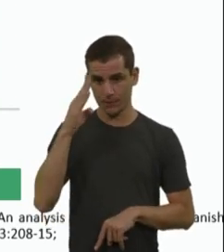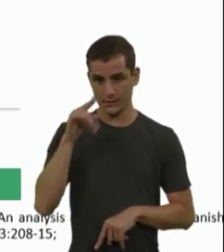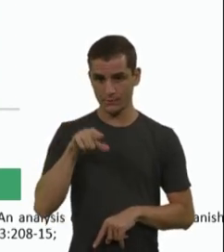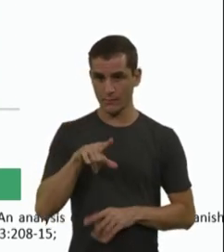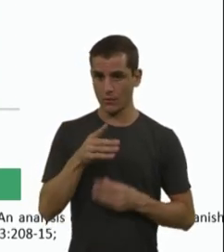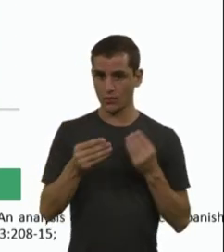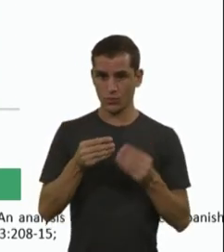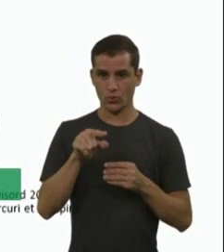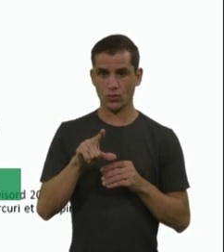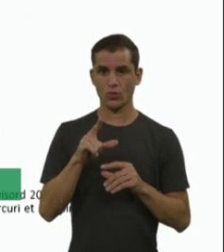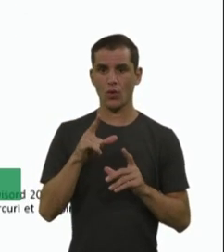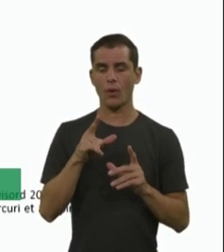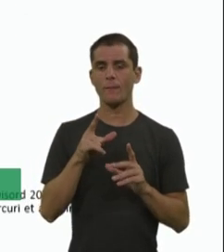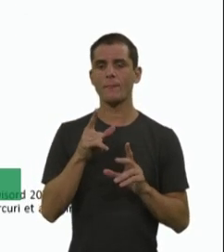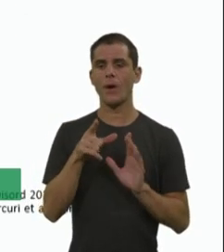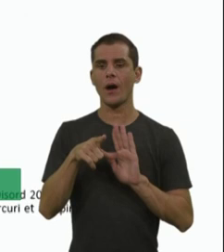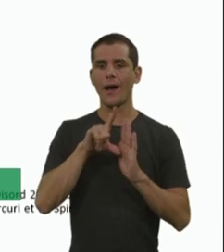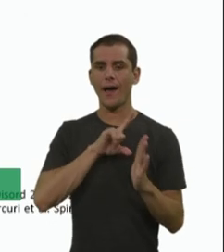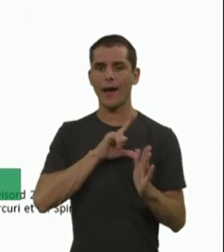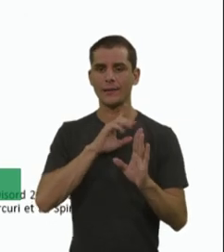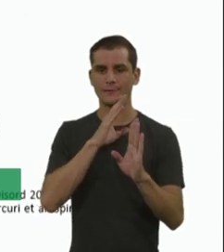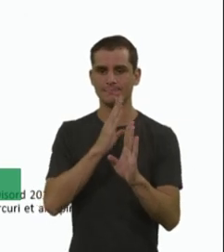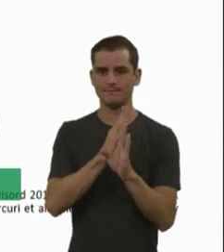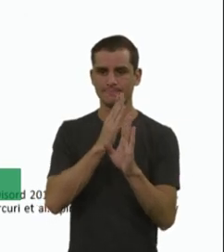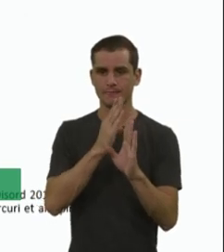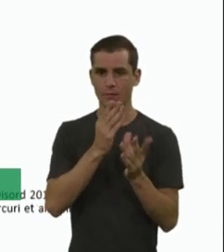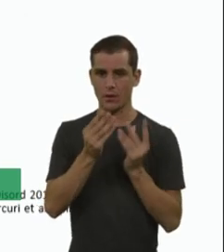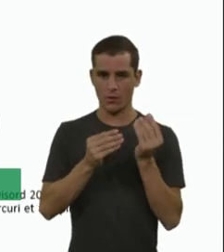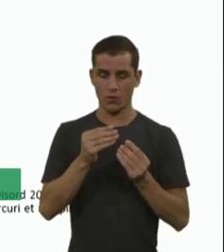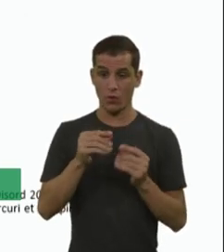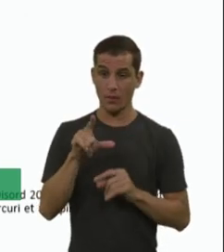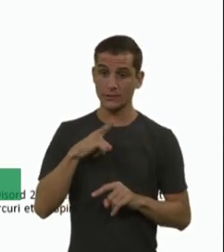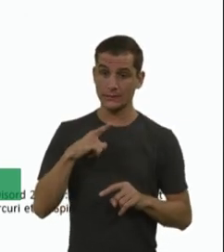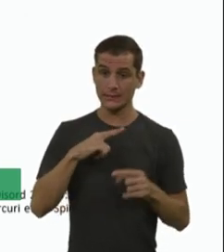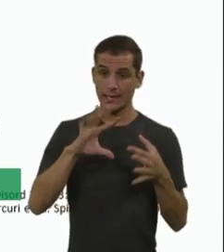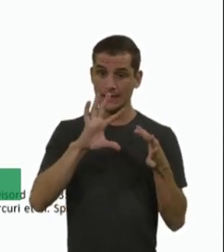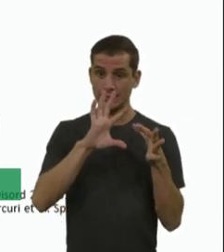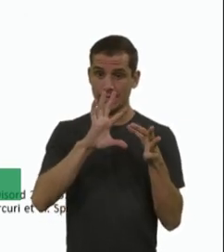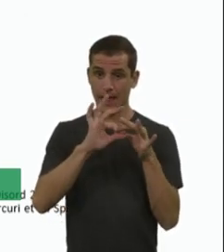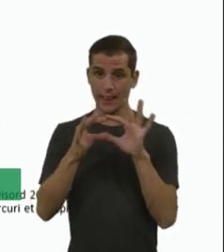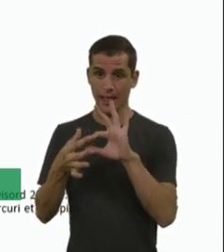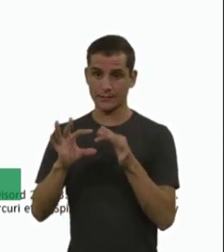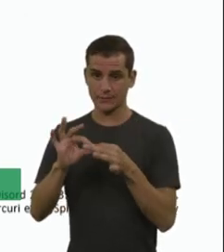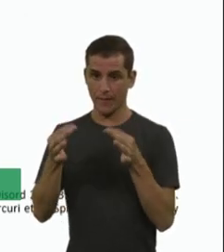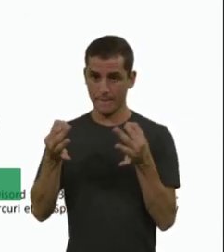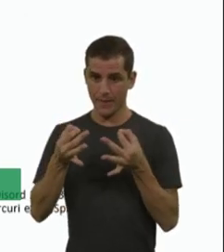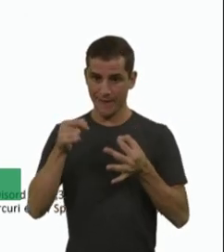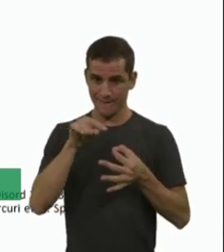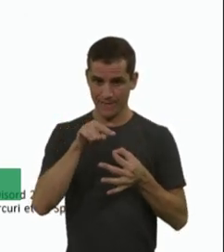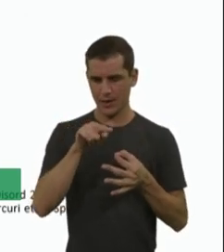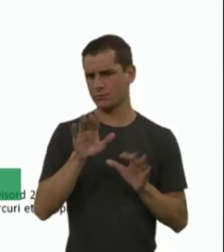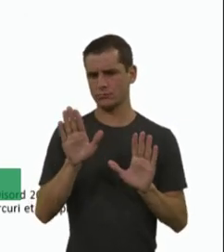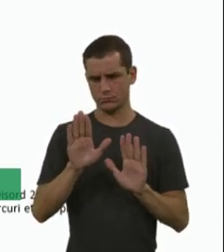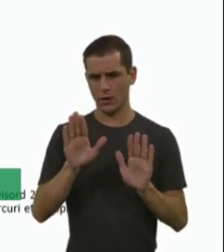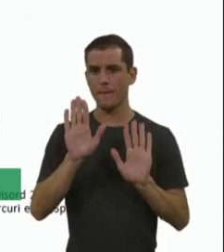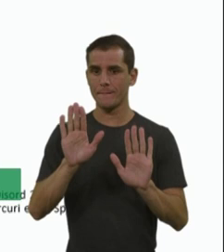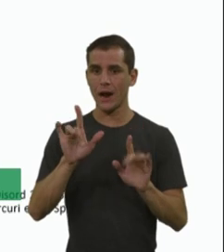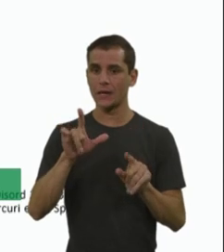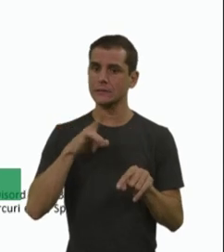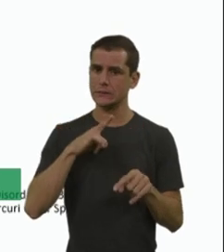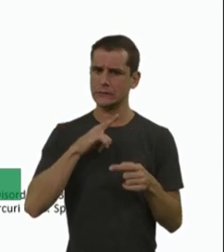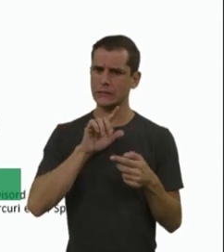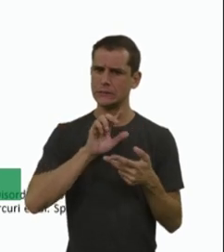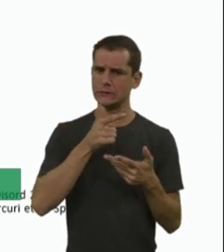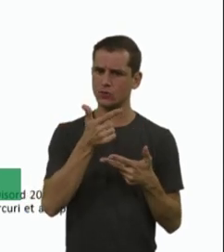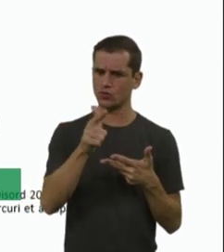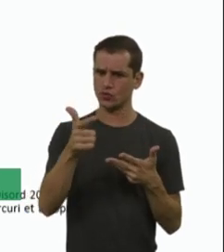tem. Embora a gente saiba que essa correlação ela não é, não seja perfeita, mas existem vários outros já